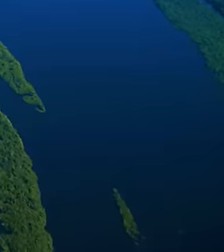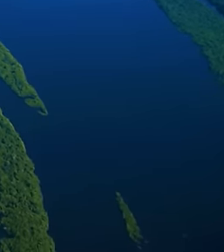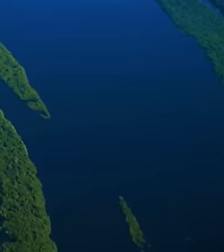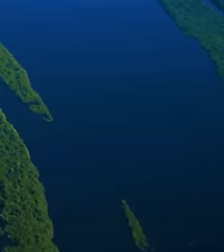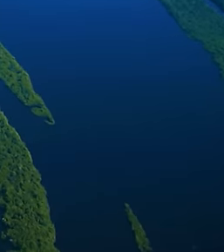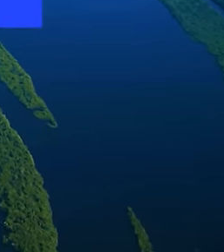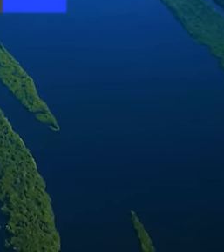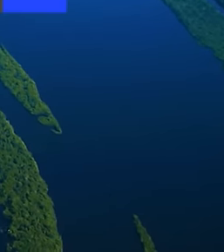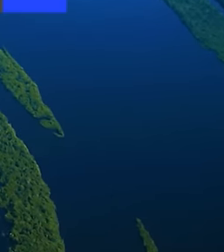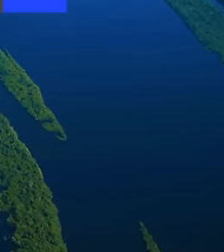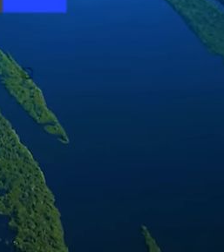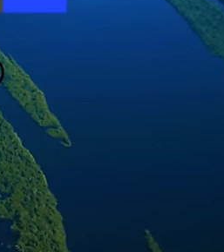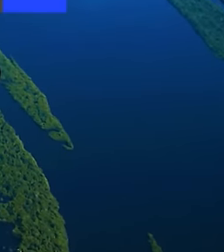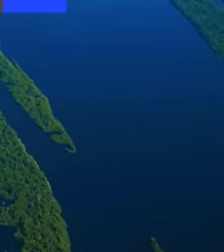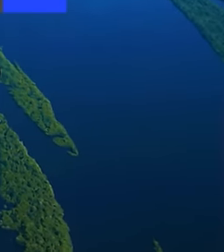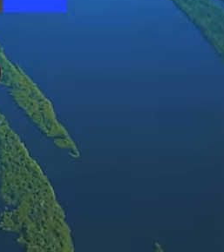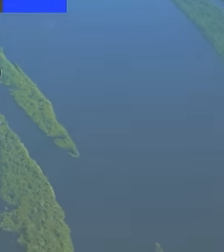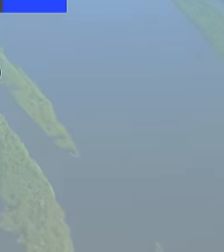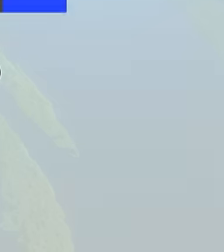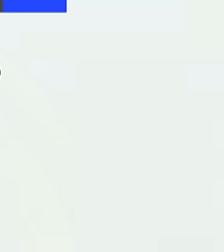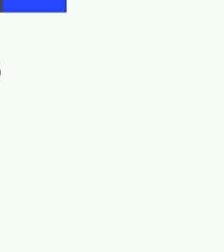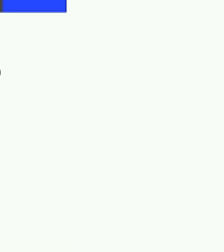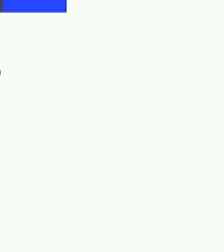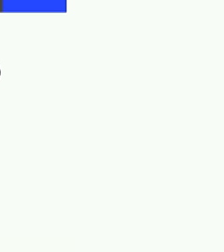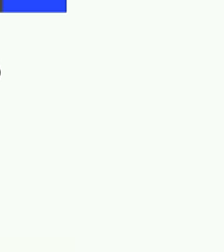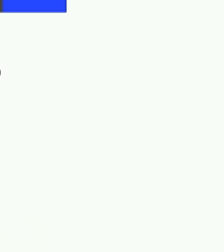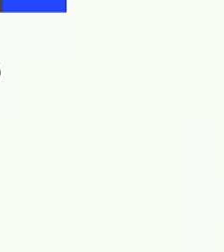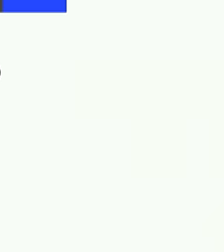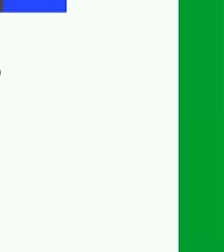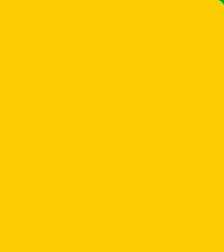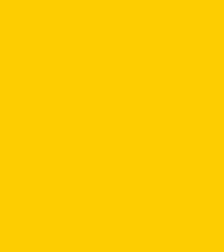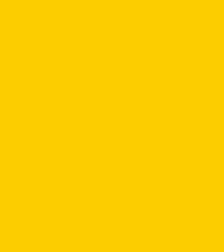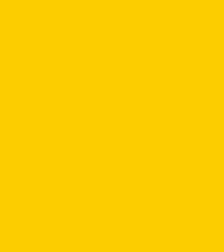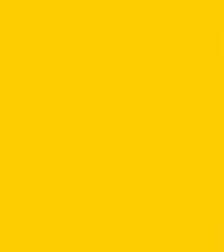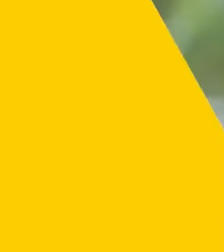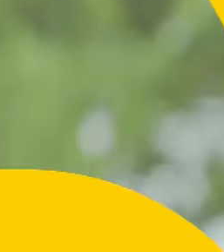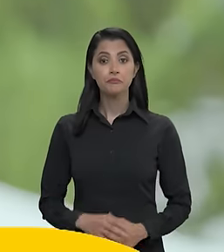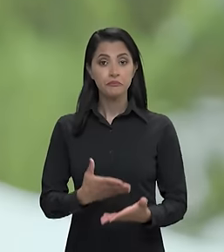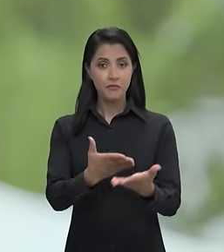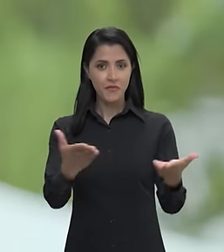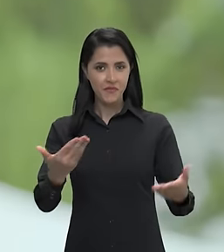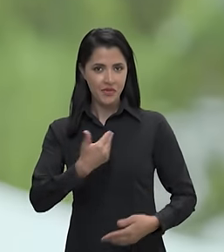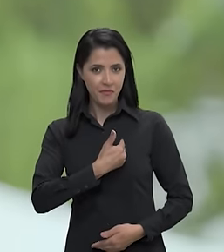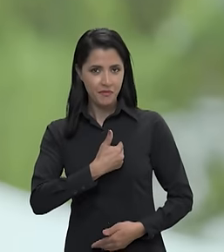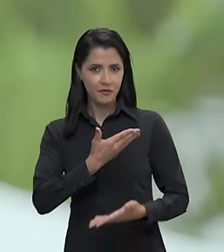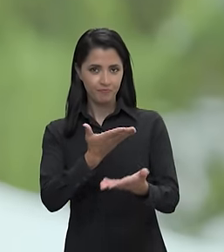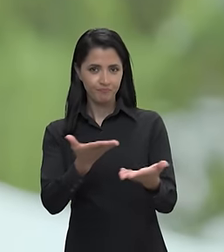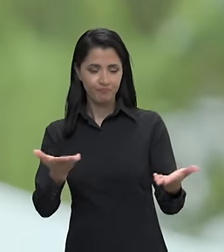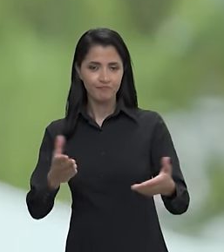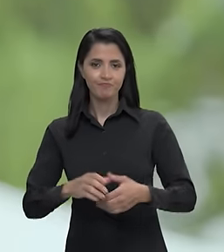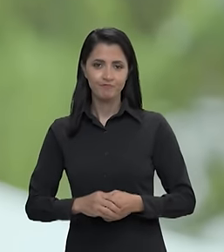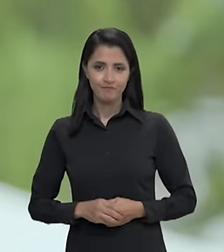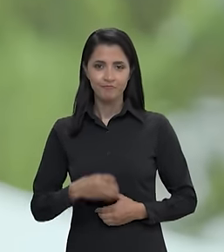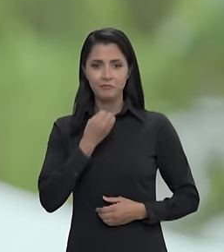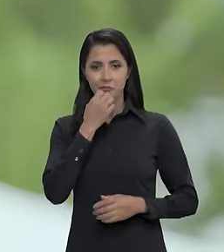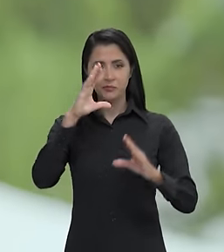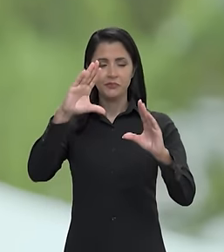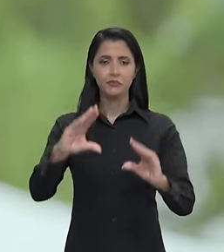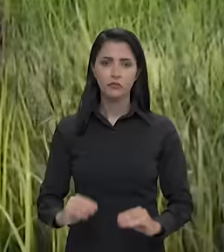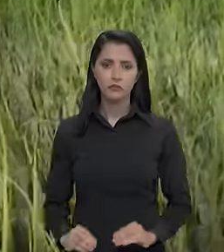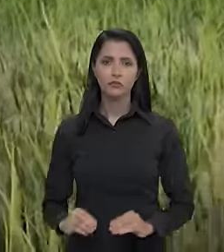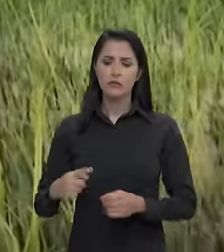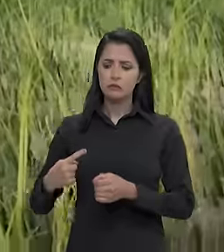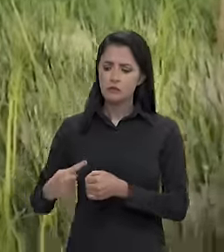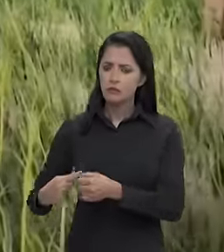Nízia Trindade. Brasil, união e reconstrução. Minhas amigas e meus amigos, boa